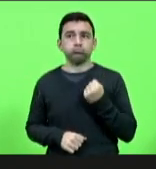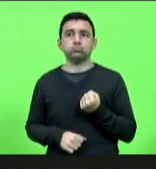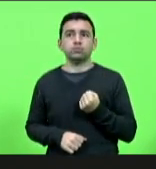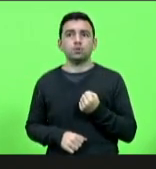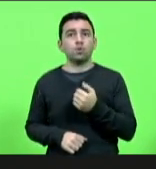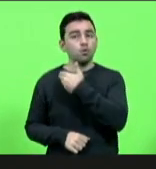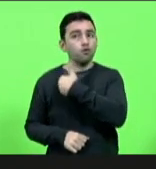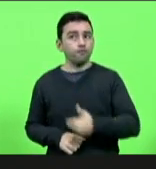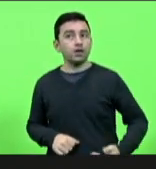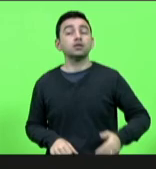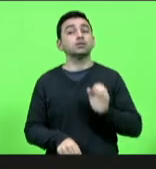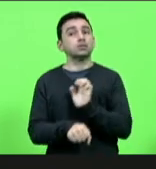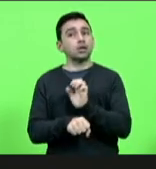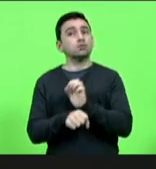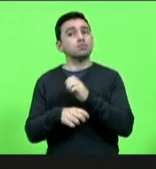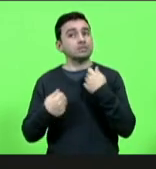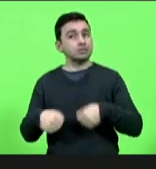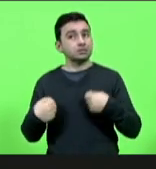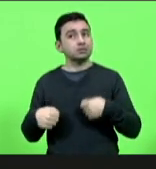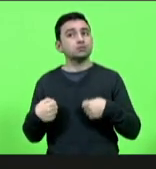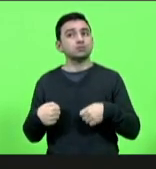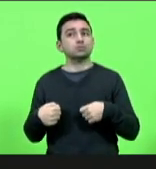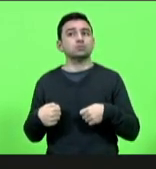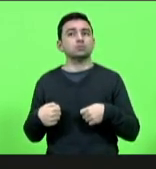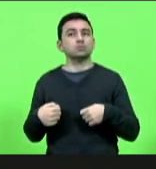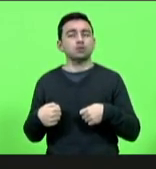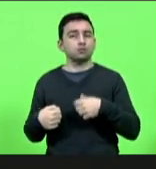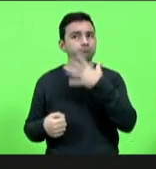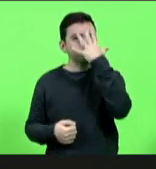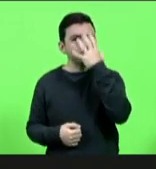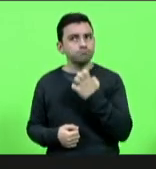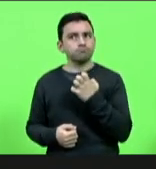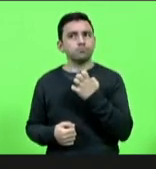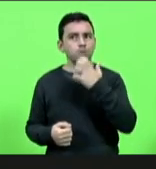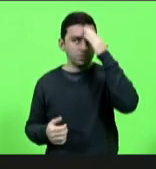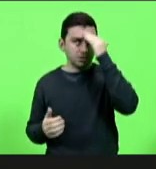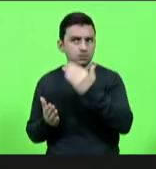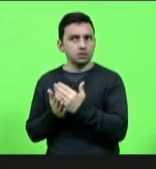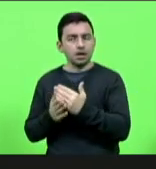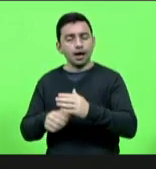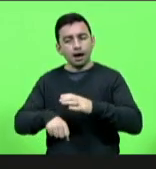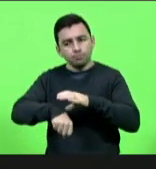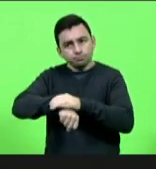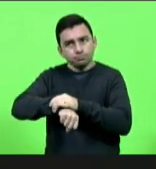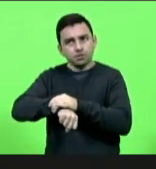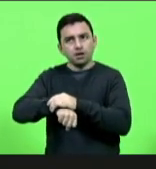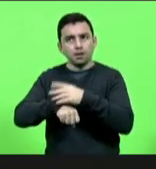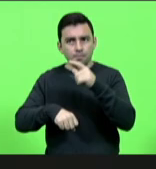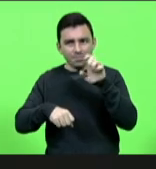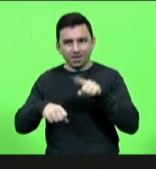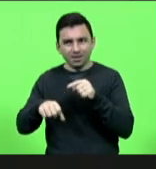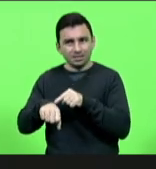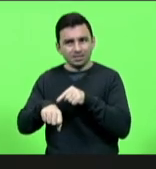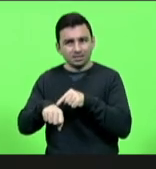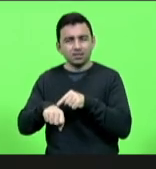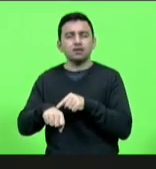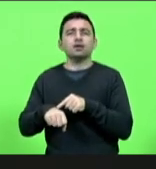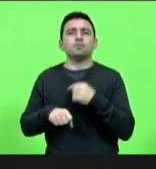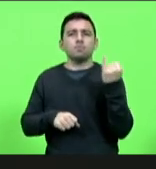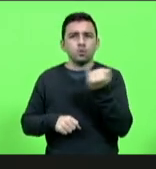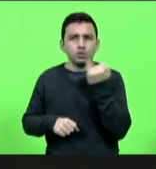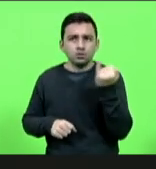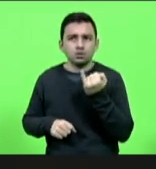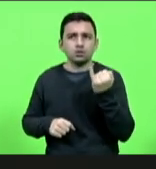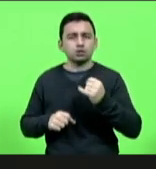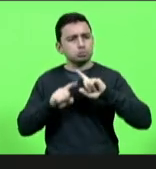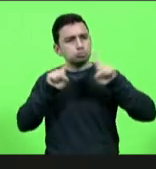do Estado leve a lei aprovada nesta casa a sério a lei da tornozeleira não é só um clamor do deputado Felipe ou dos parlamentares mas é um